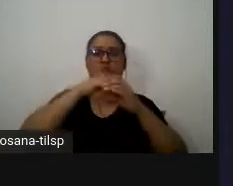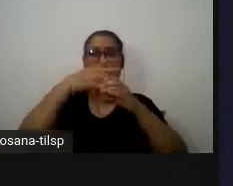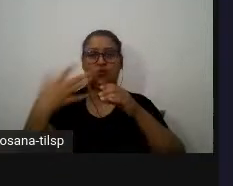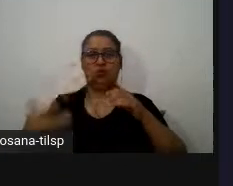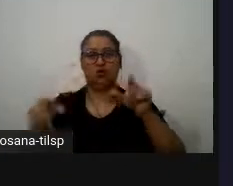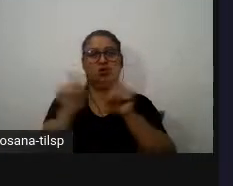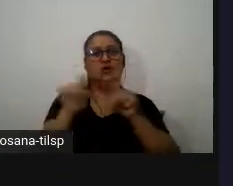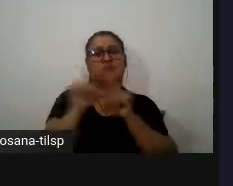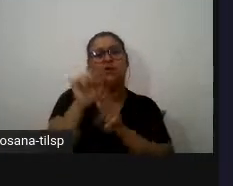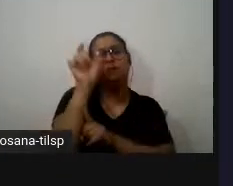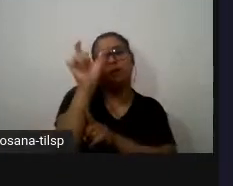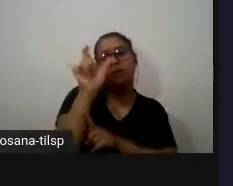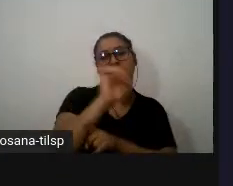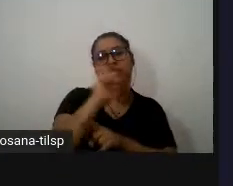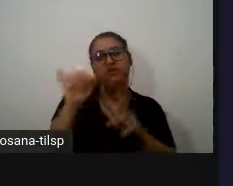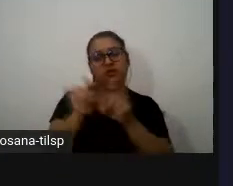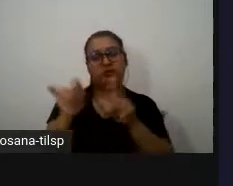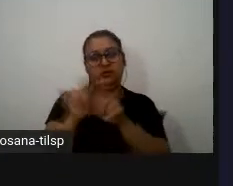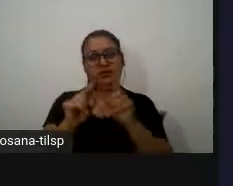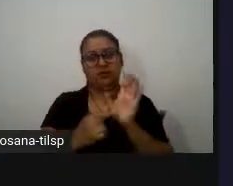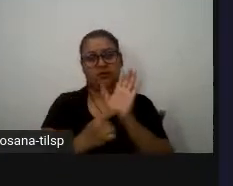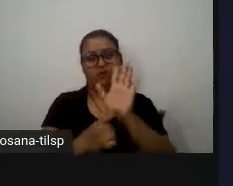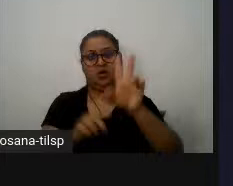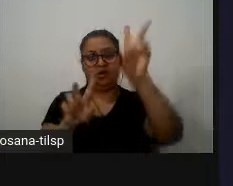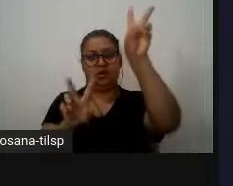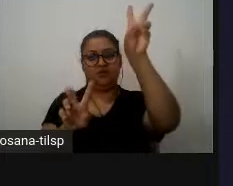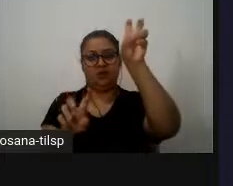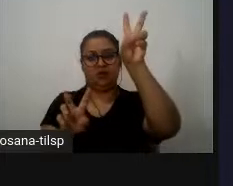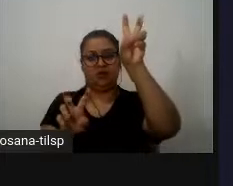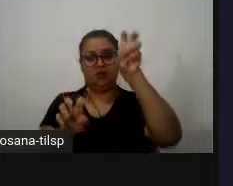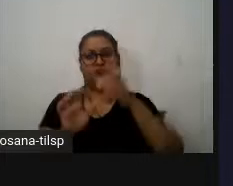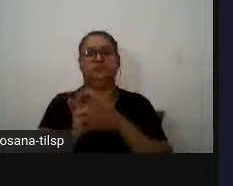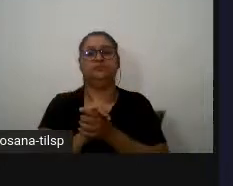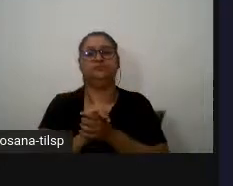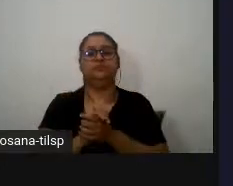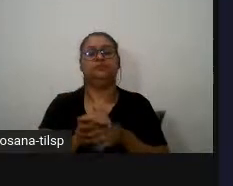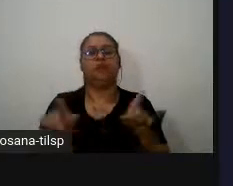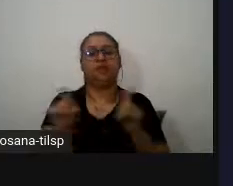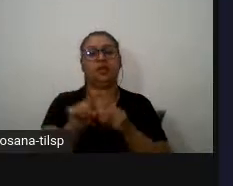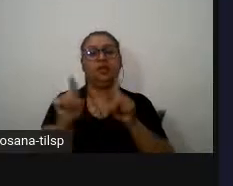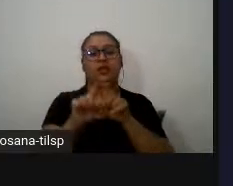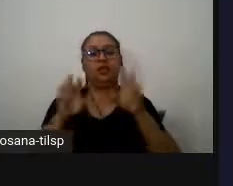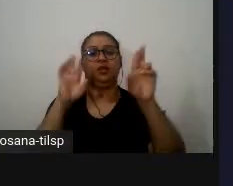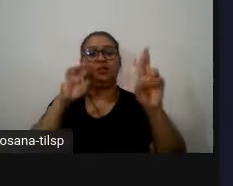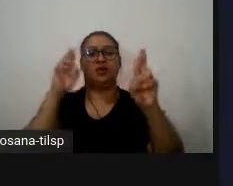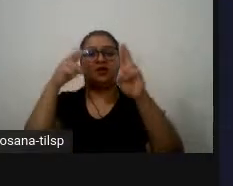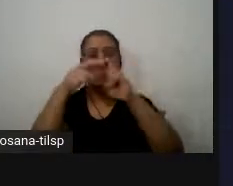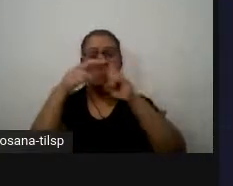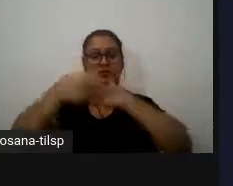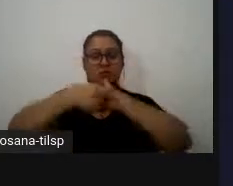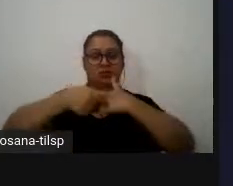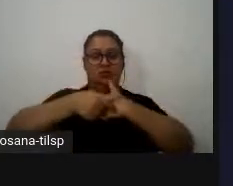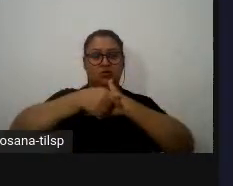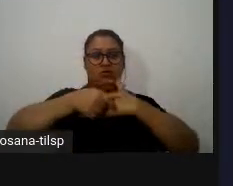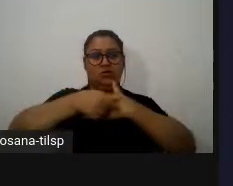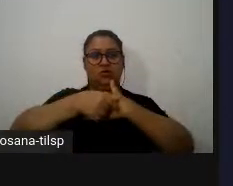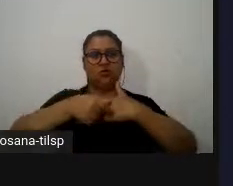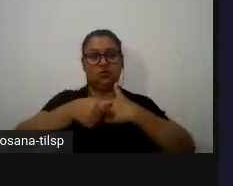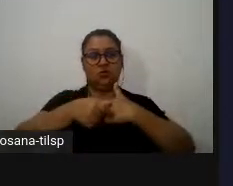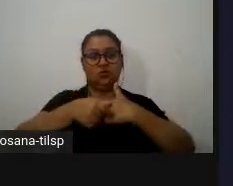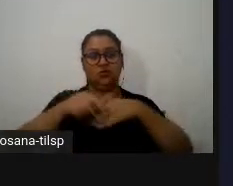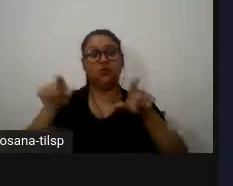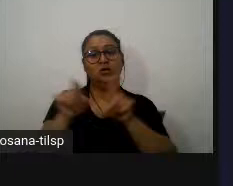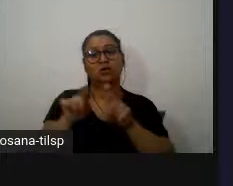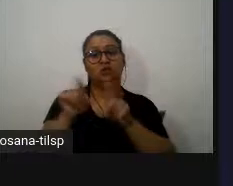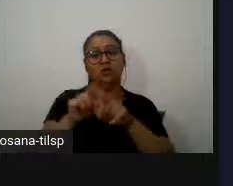paráfrases ou de síntese e há também na referência ao texto o fonte ou ao autor e aqui funciona muito esta